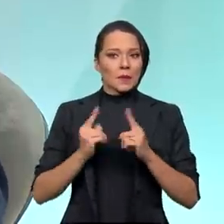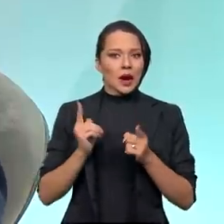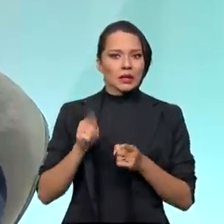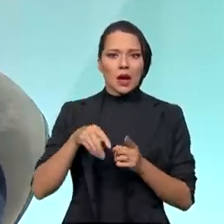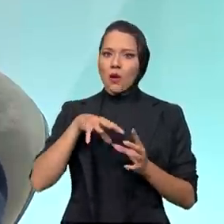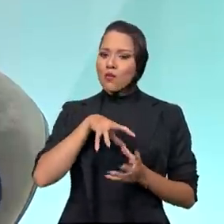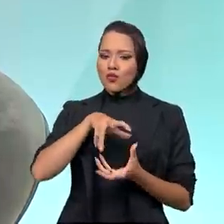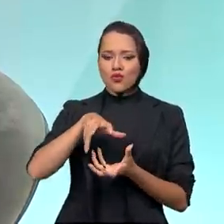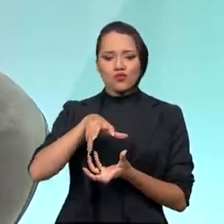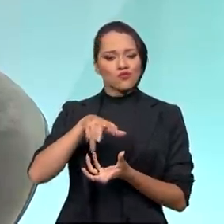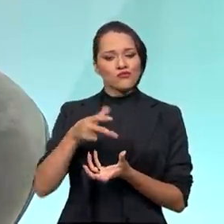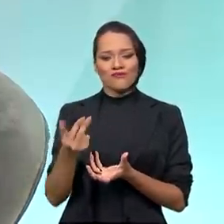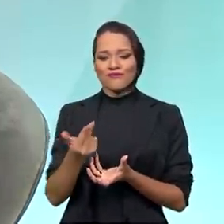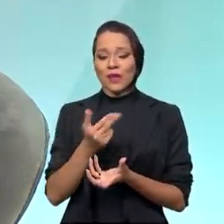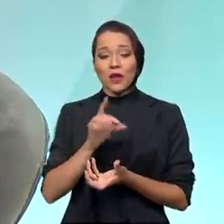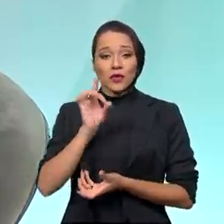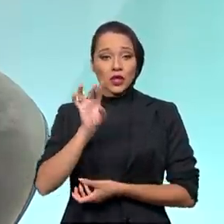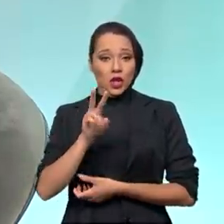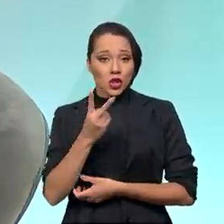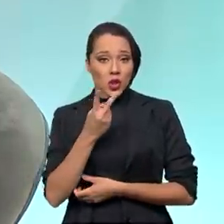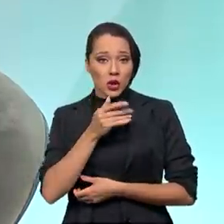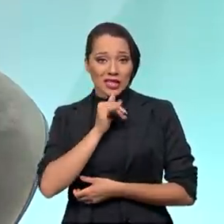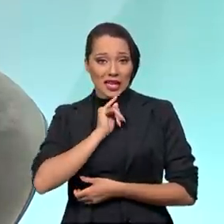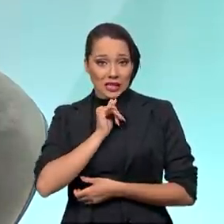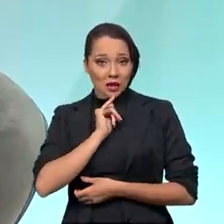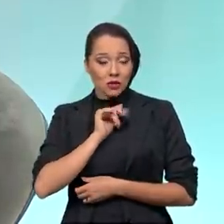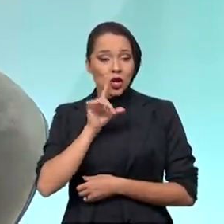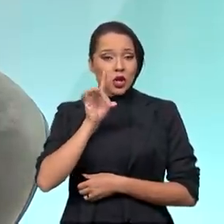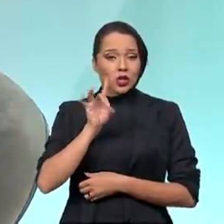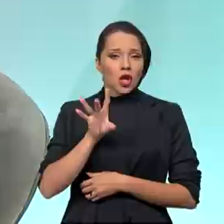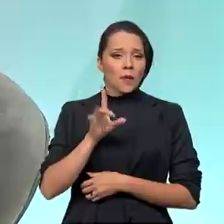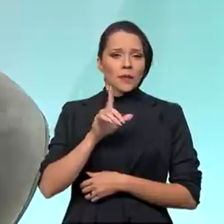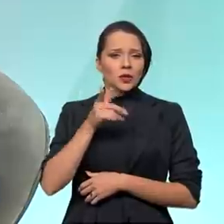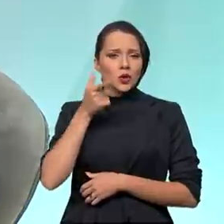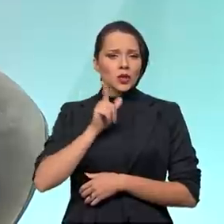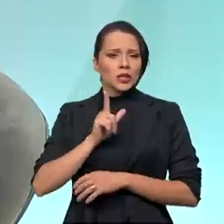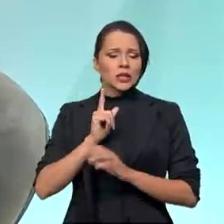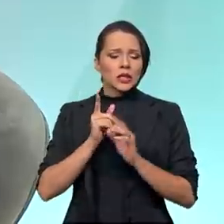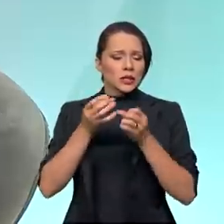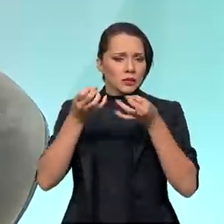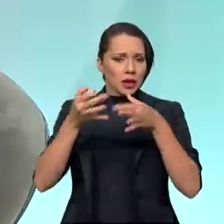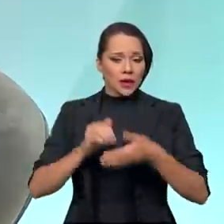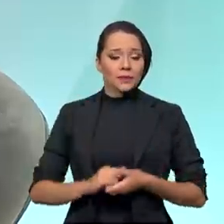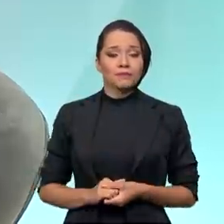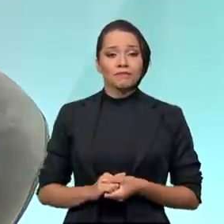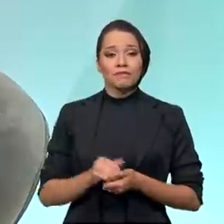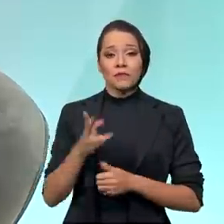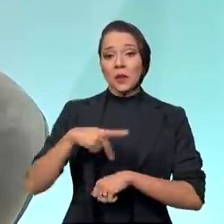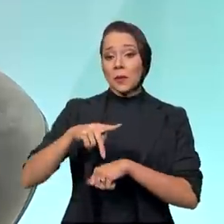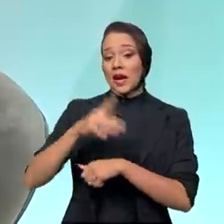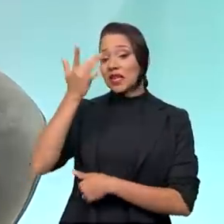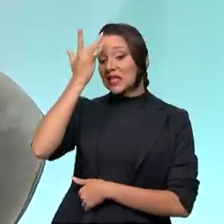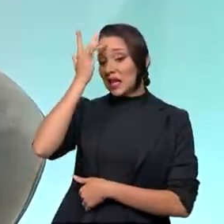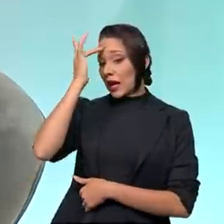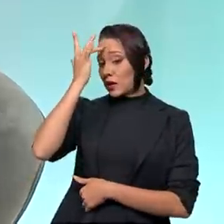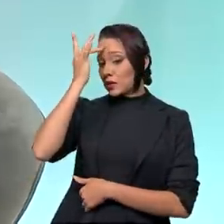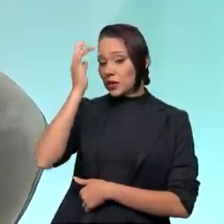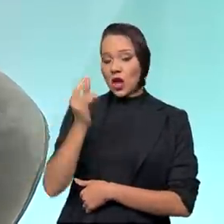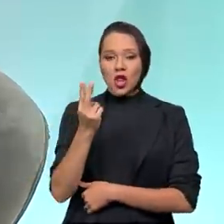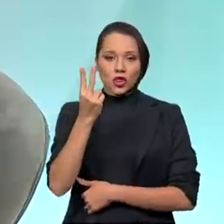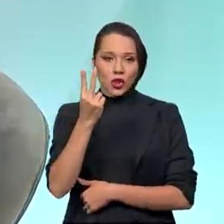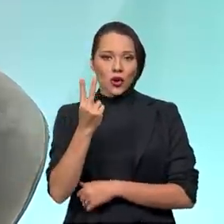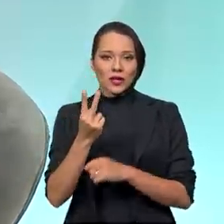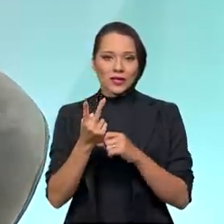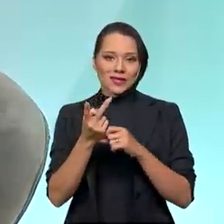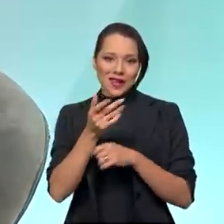tendência mundial. Eu vou te dar apenas dois exemplos para a gente poder tocar nesse ponto. A Índia, por exemplo, dois exemplos bem